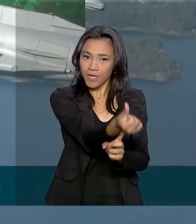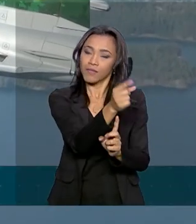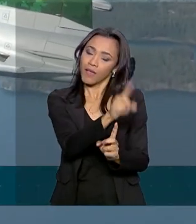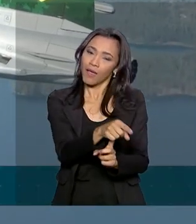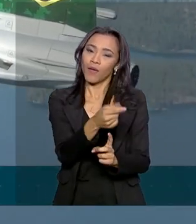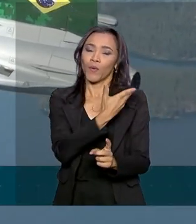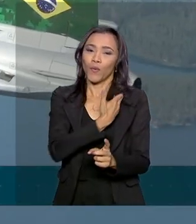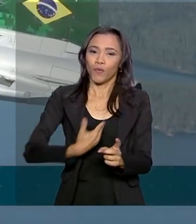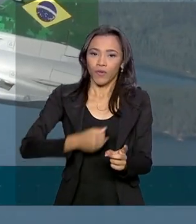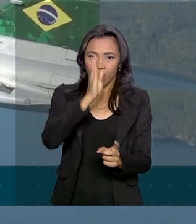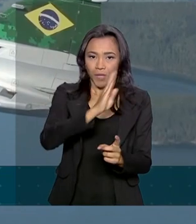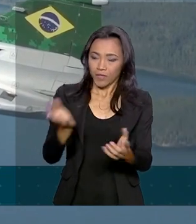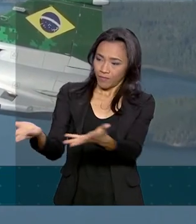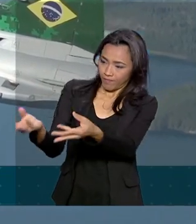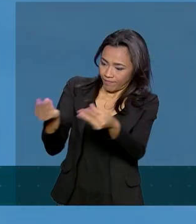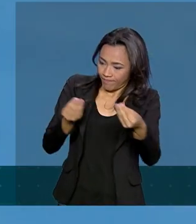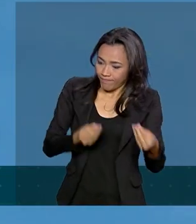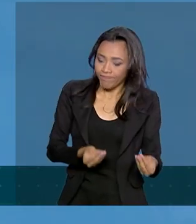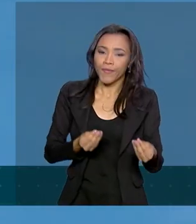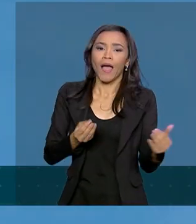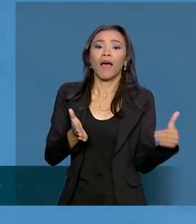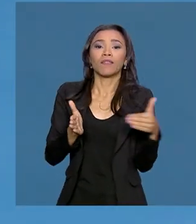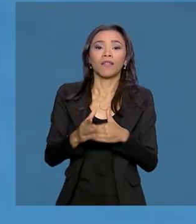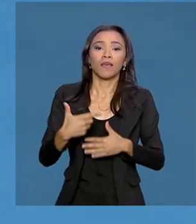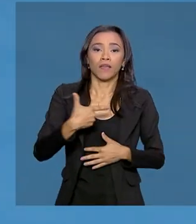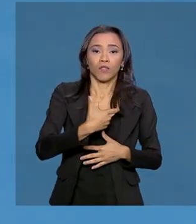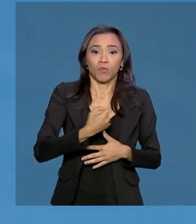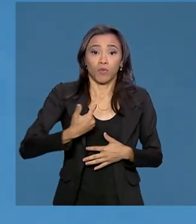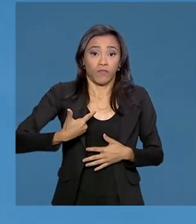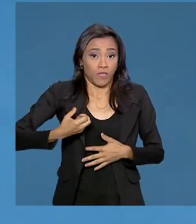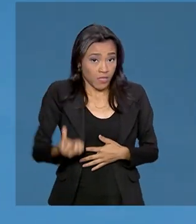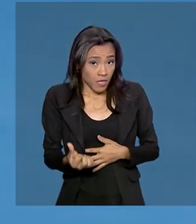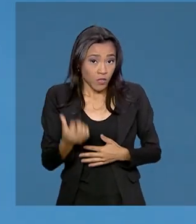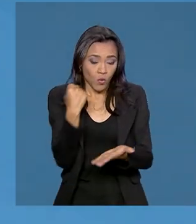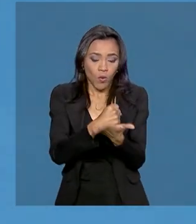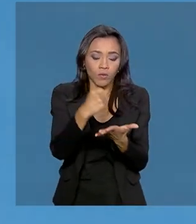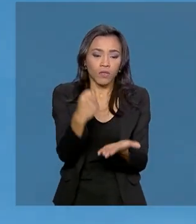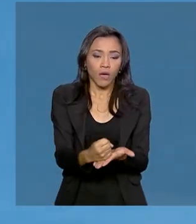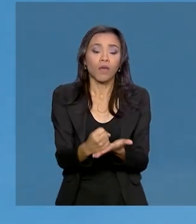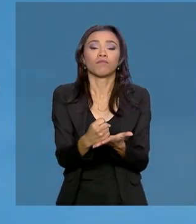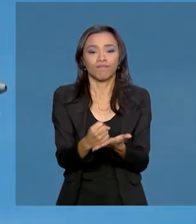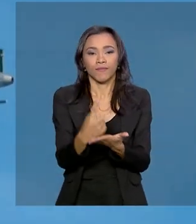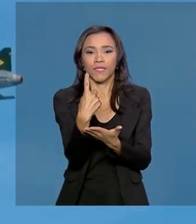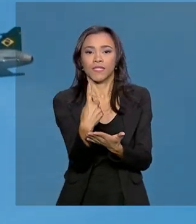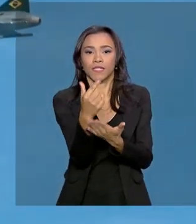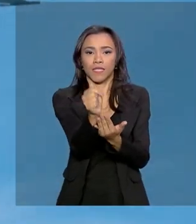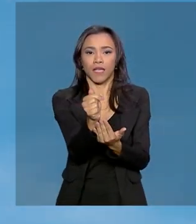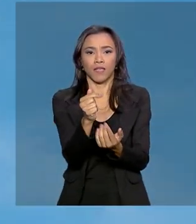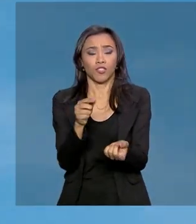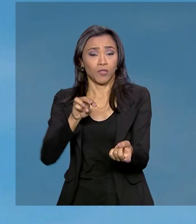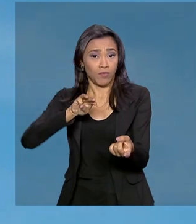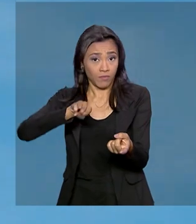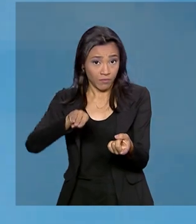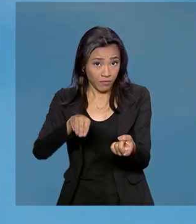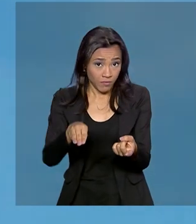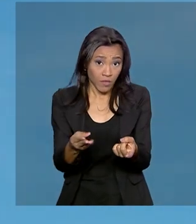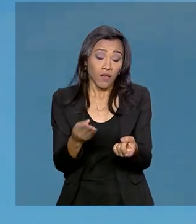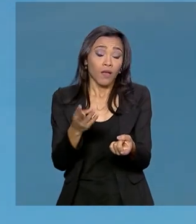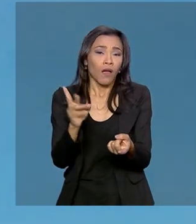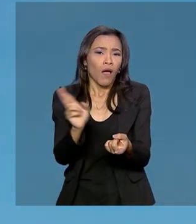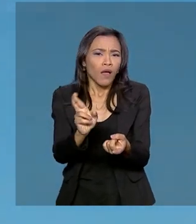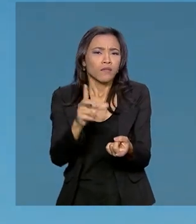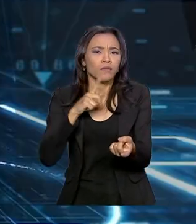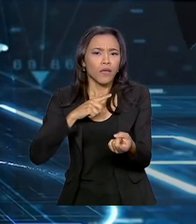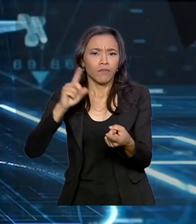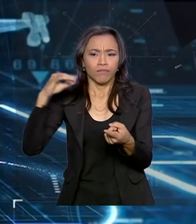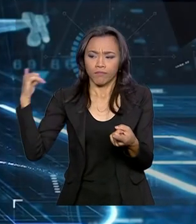governo brasileiro até 2026. O contrato, no valor de cerca de 17 bilhões de reais, inclui, além de